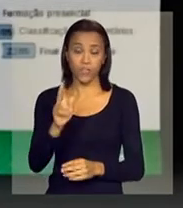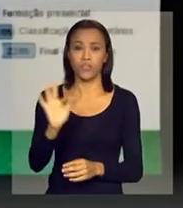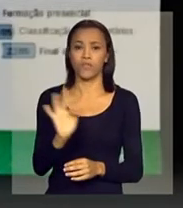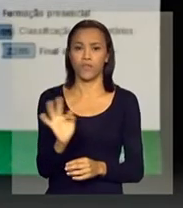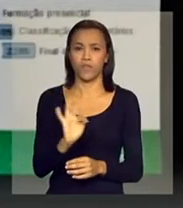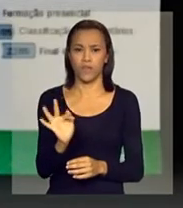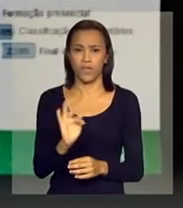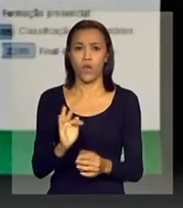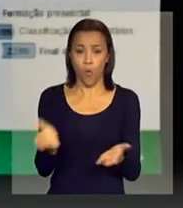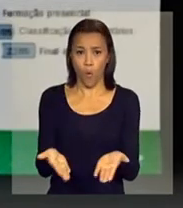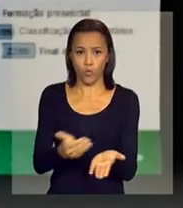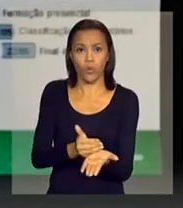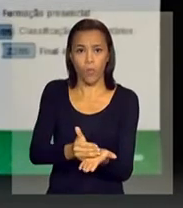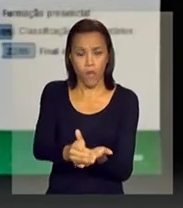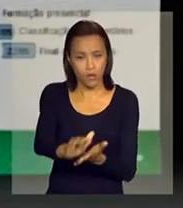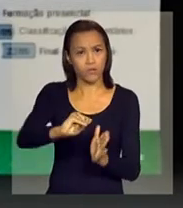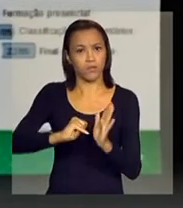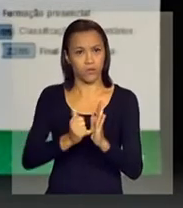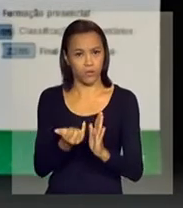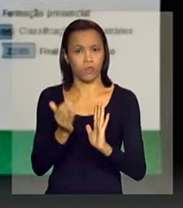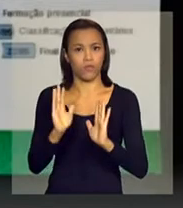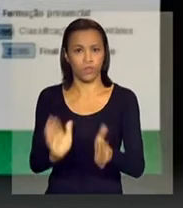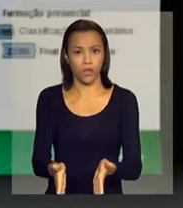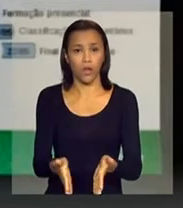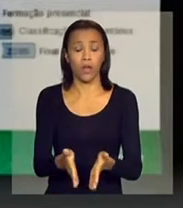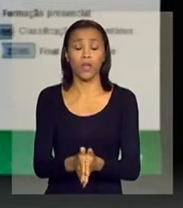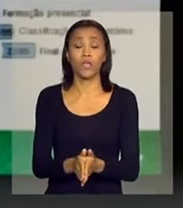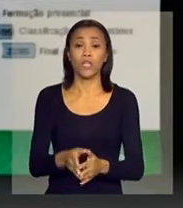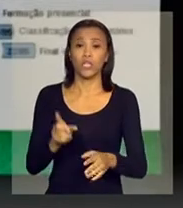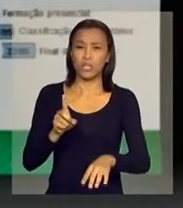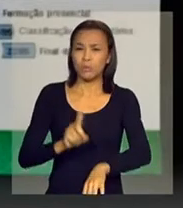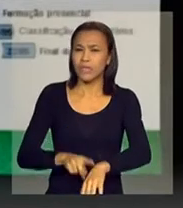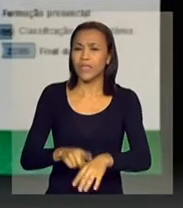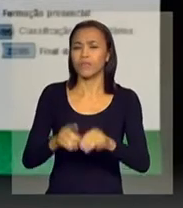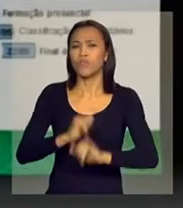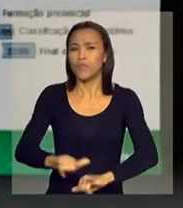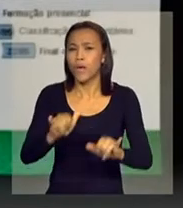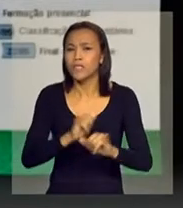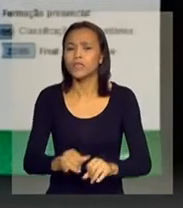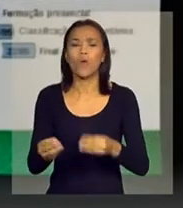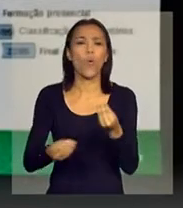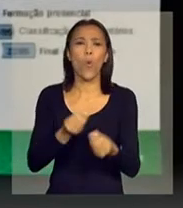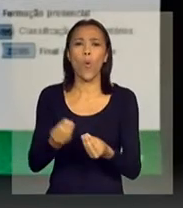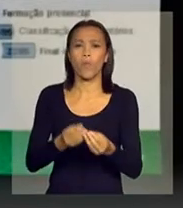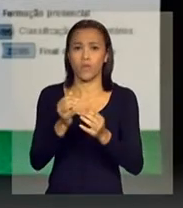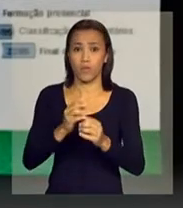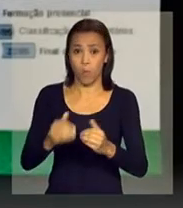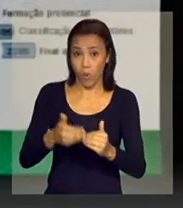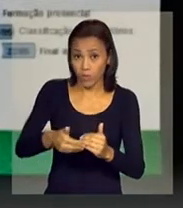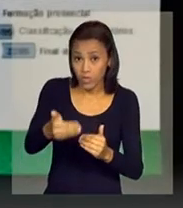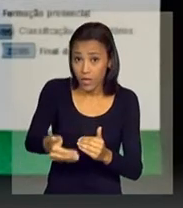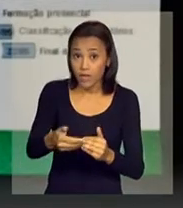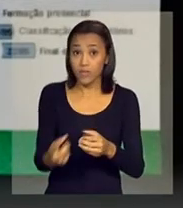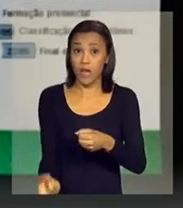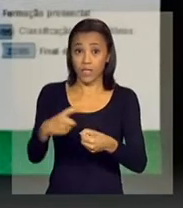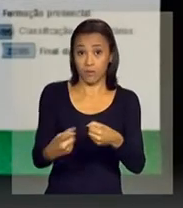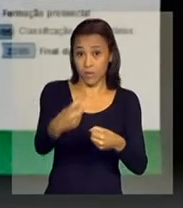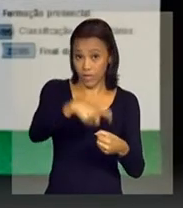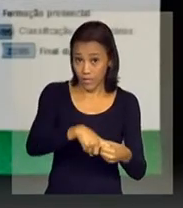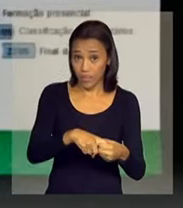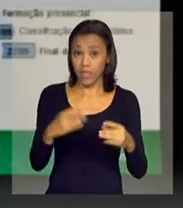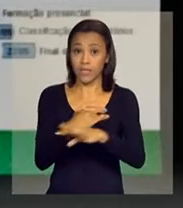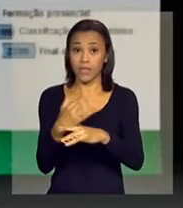estão abertas a partir desse momento, e ali todos os prazos, divulgação dos resultados, início do processo de formação, a parceria com as cidades